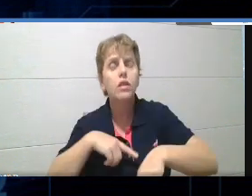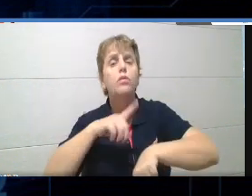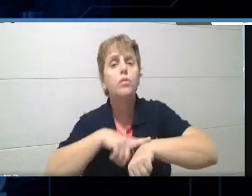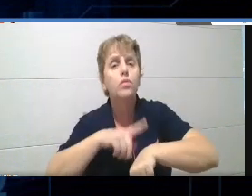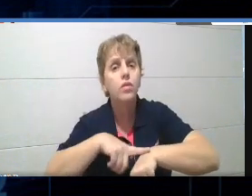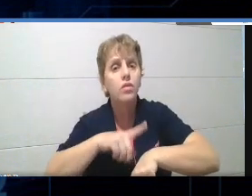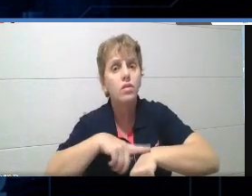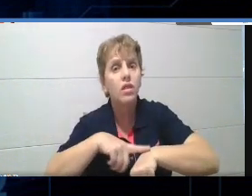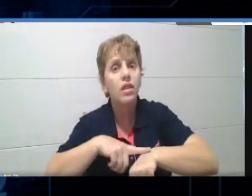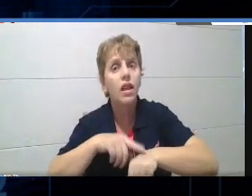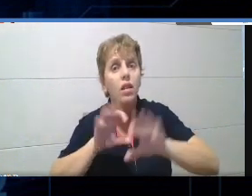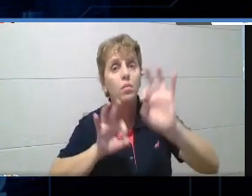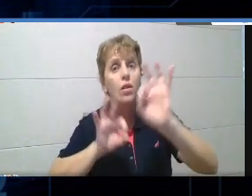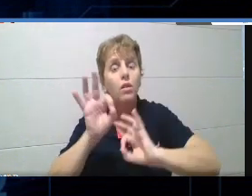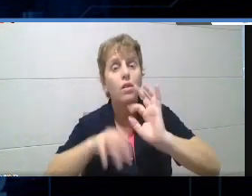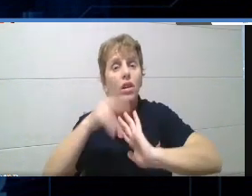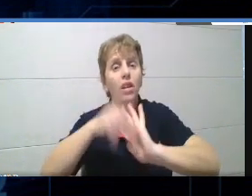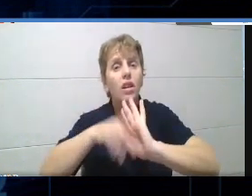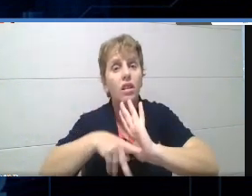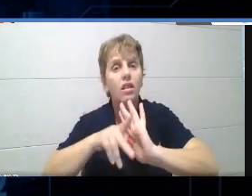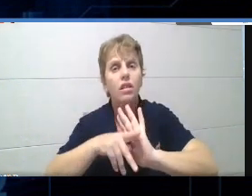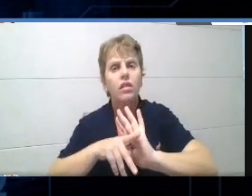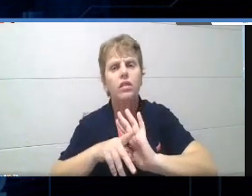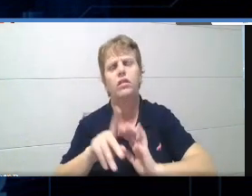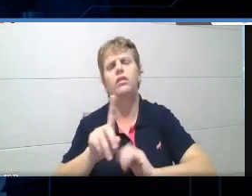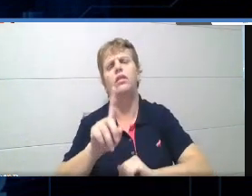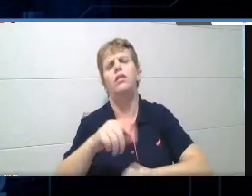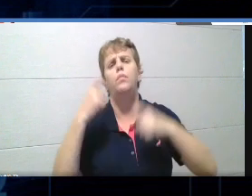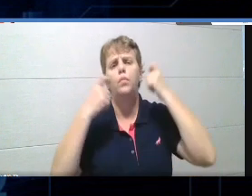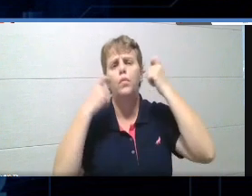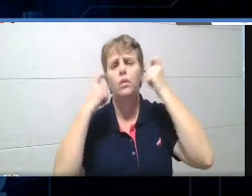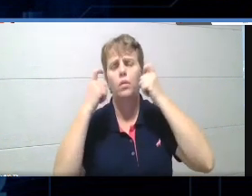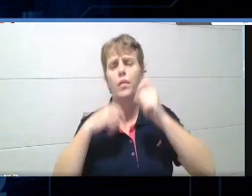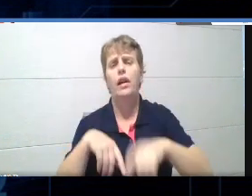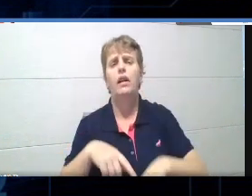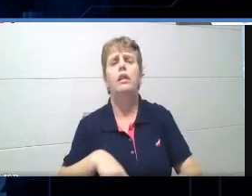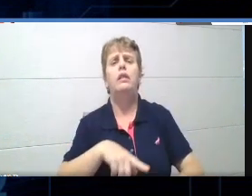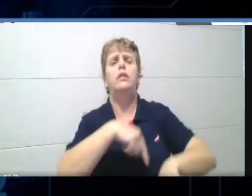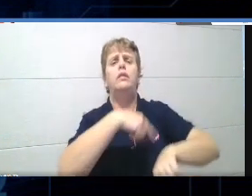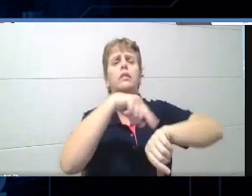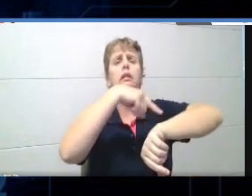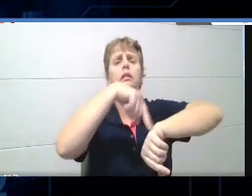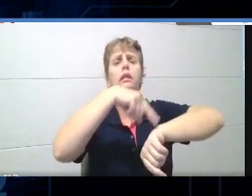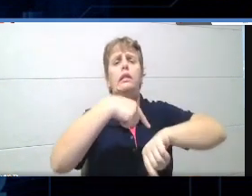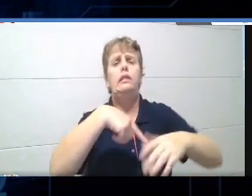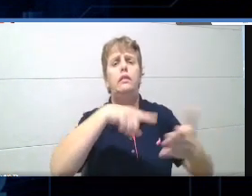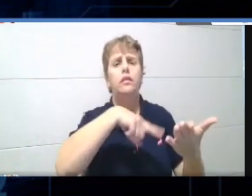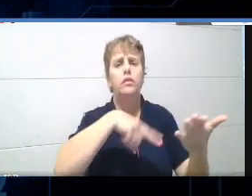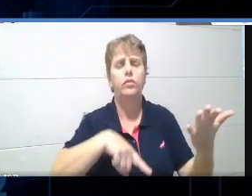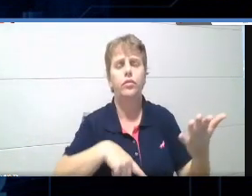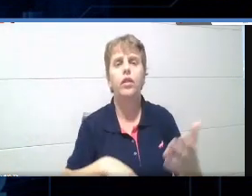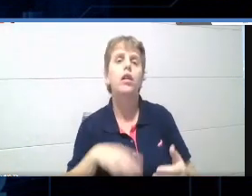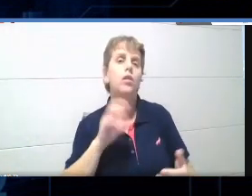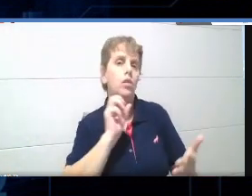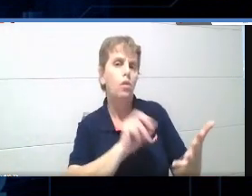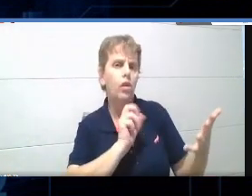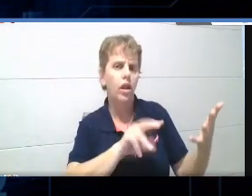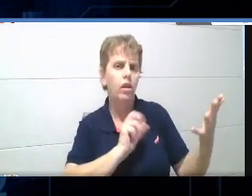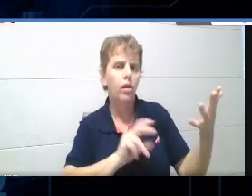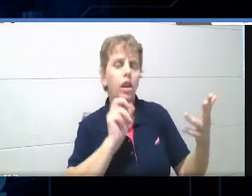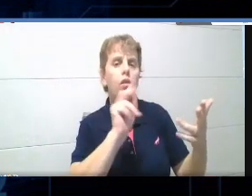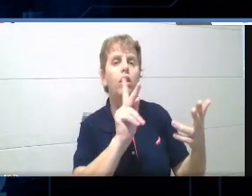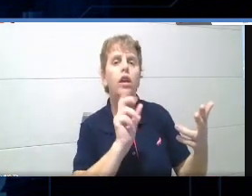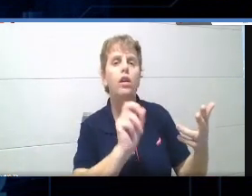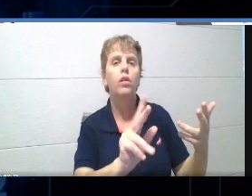e não tempo de ficar horas corrigindo, então, aqui eu peguei a teoria do aluno, fez, fez, fez, ok, eu só vou dando ok, né, ok, ok,